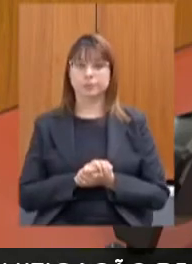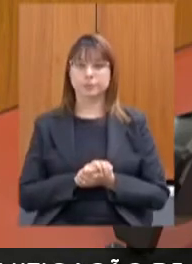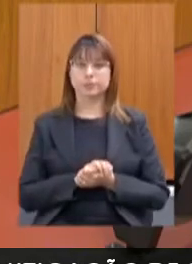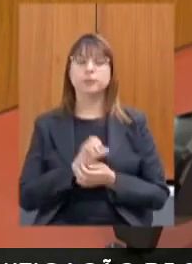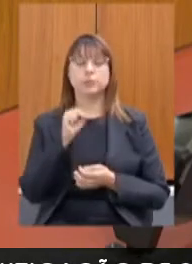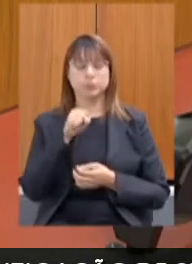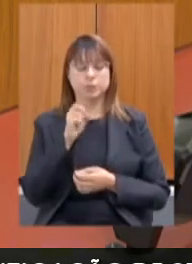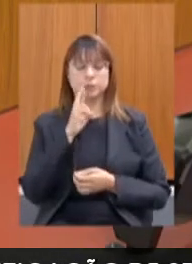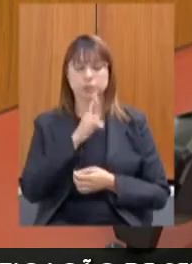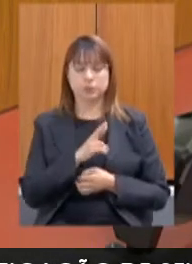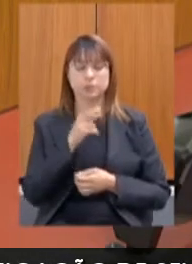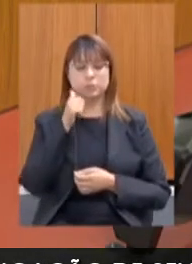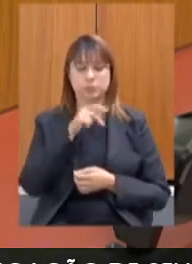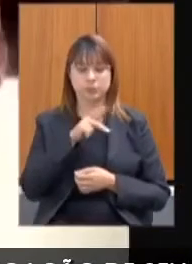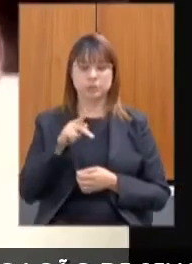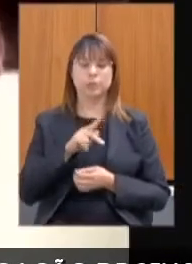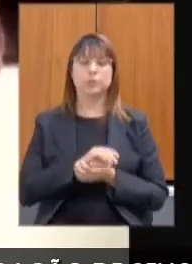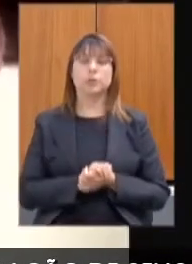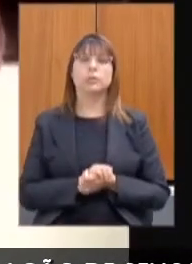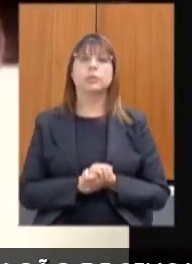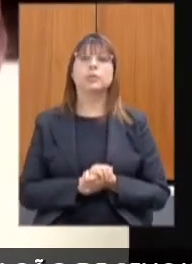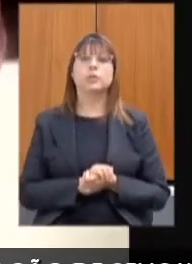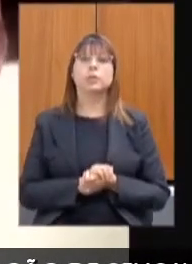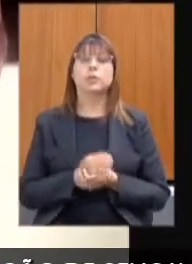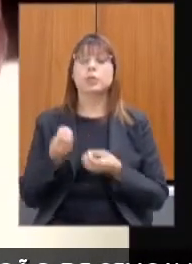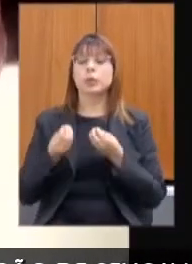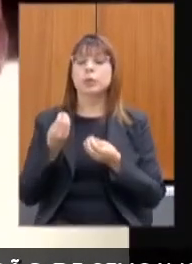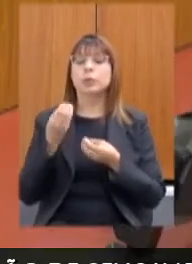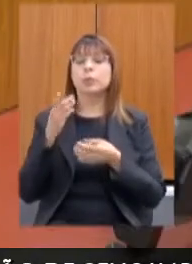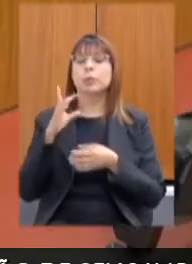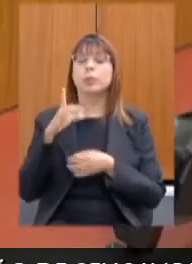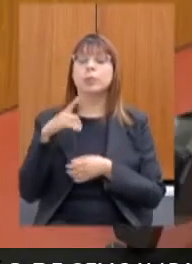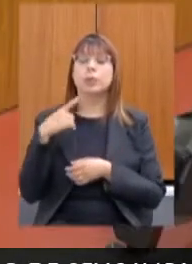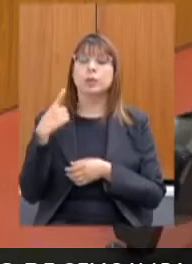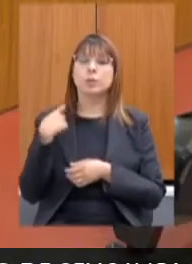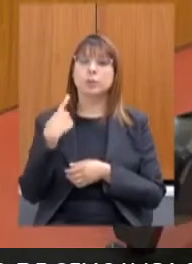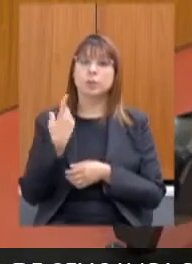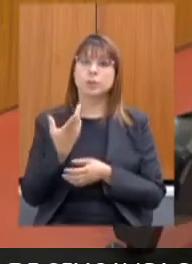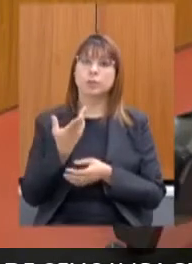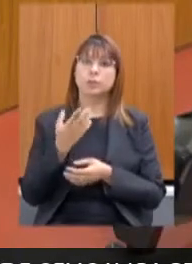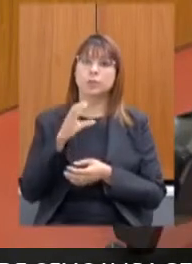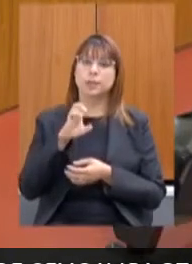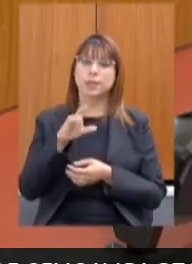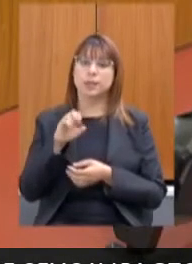voto sim senhora presidenta obrigada deputado como vota a deputada Celise Laviola